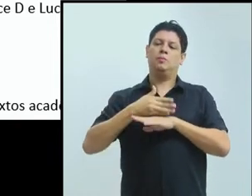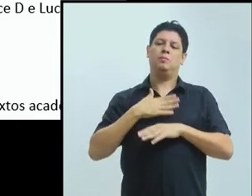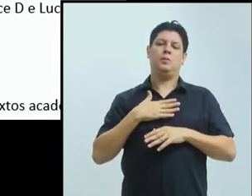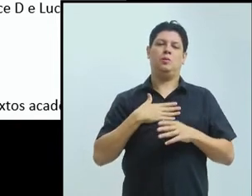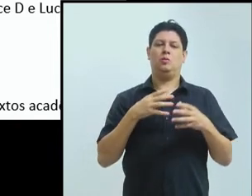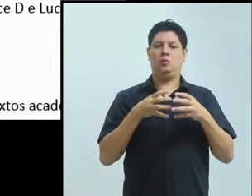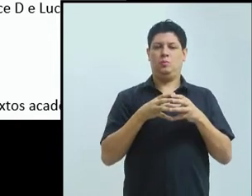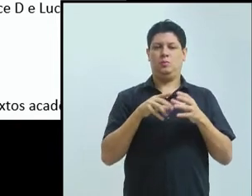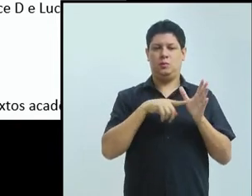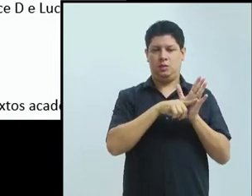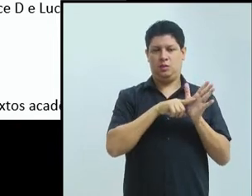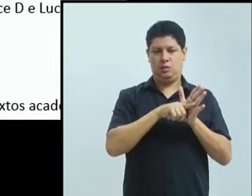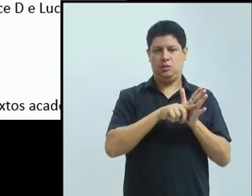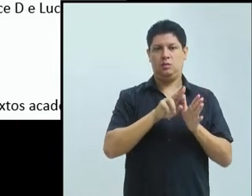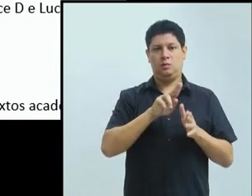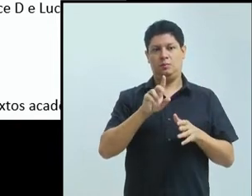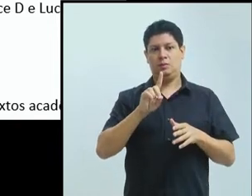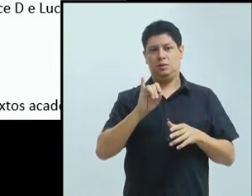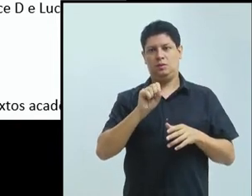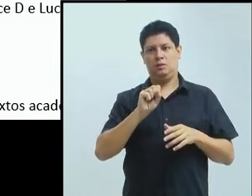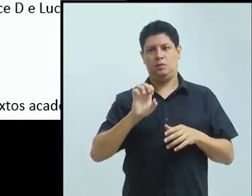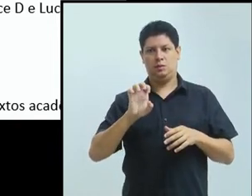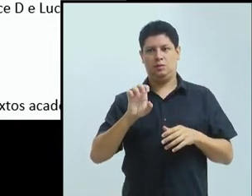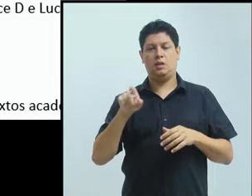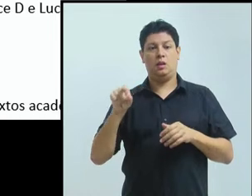projetos de pesquisa no âmbito do grupo.